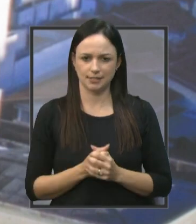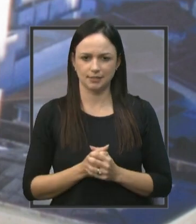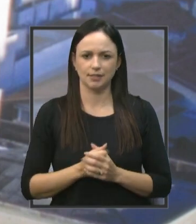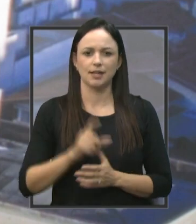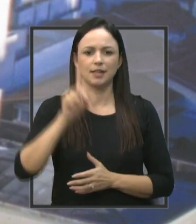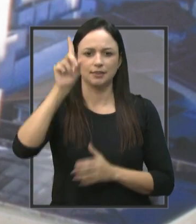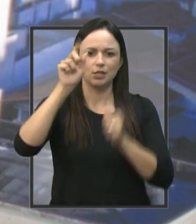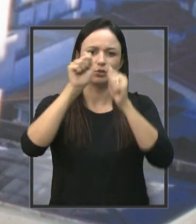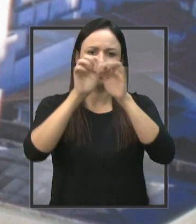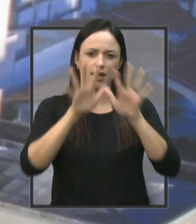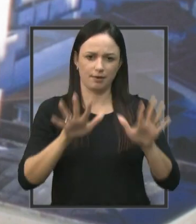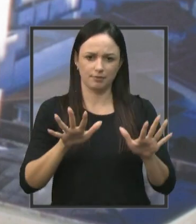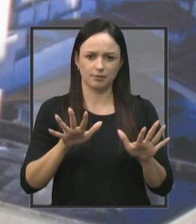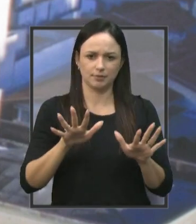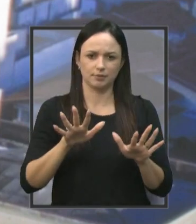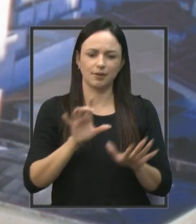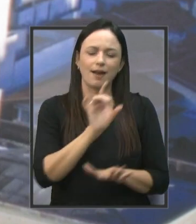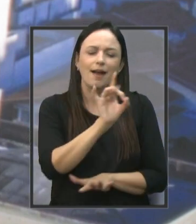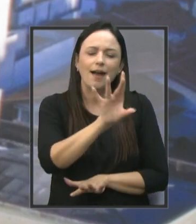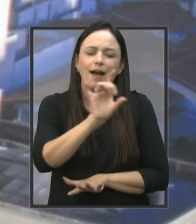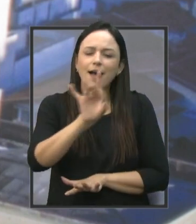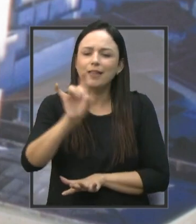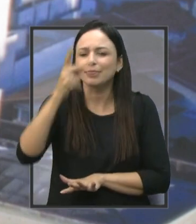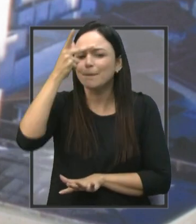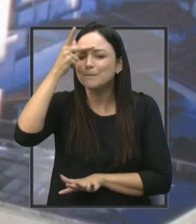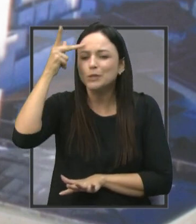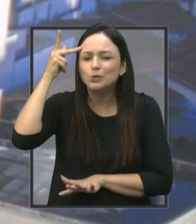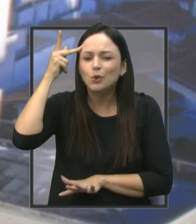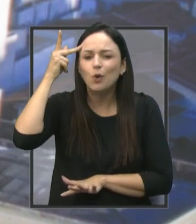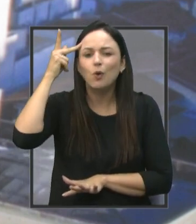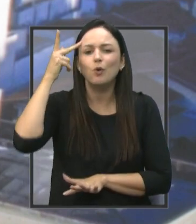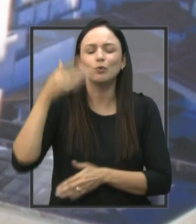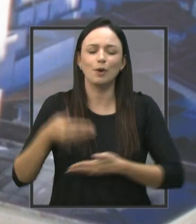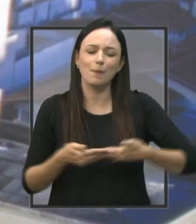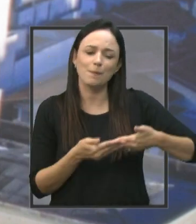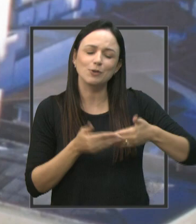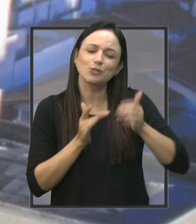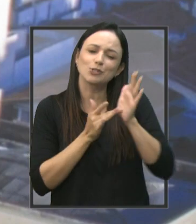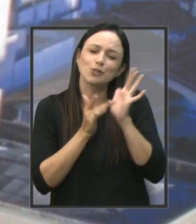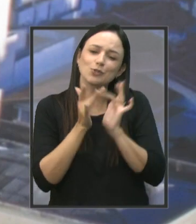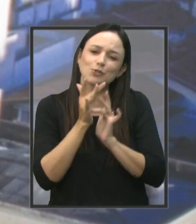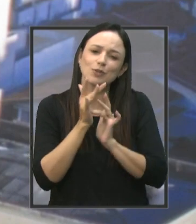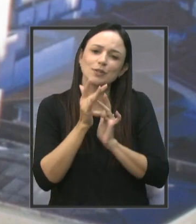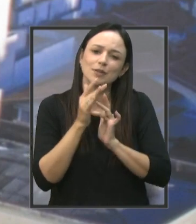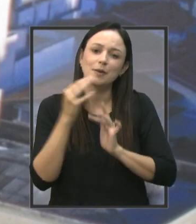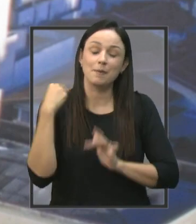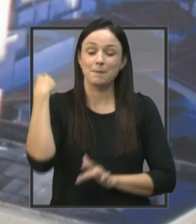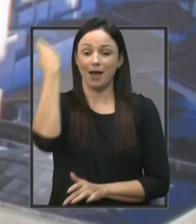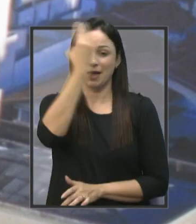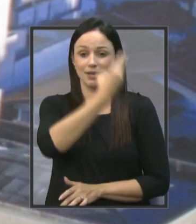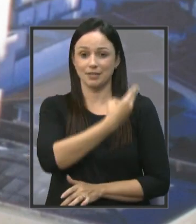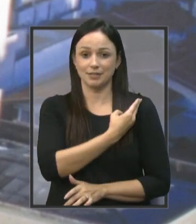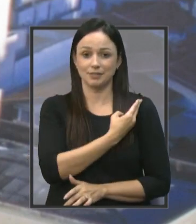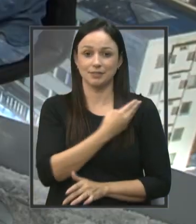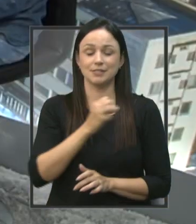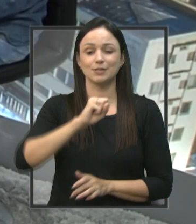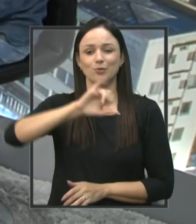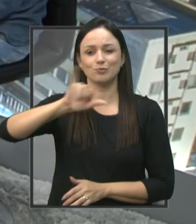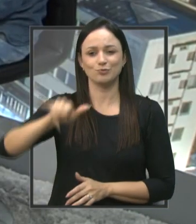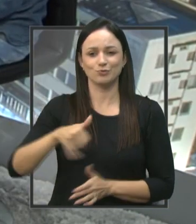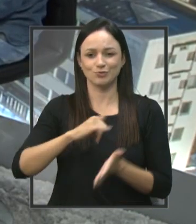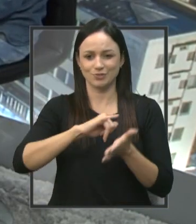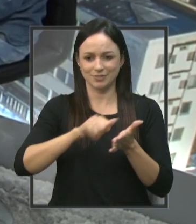Deus abençoe a cada um através do menino Jesus, de Maria Santíssima e de São José.